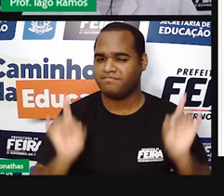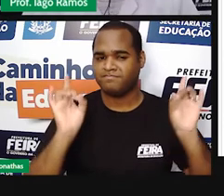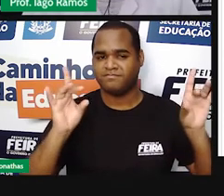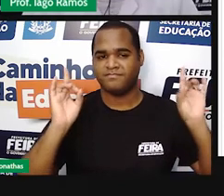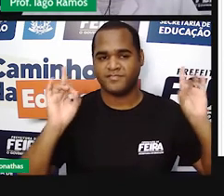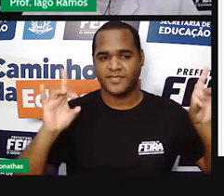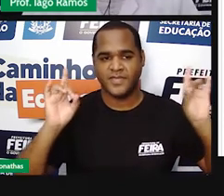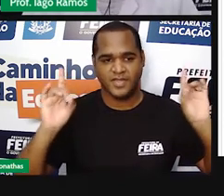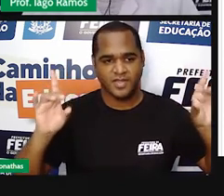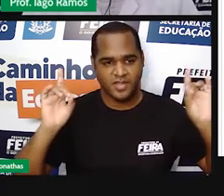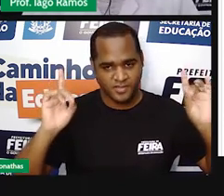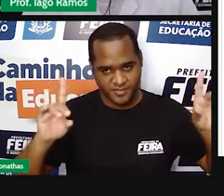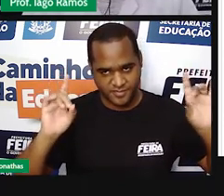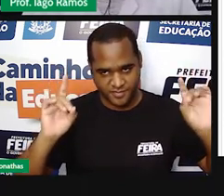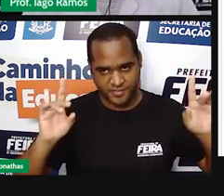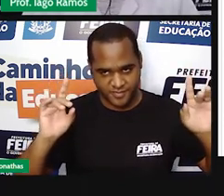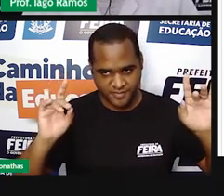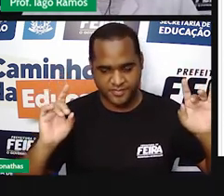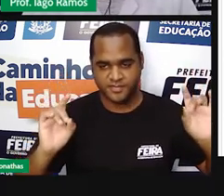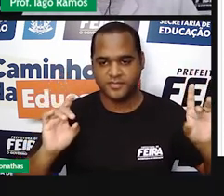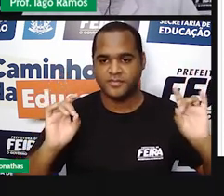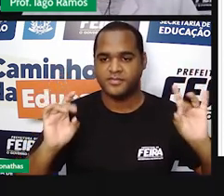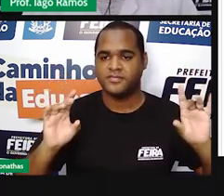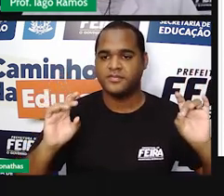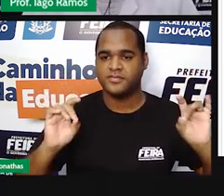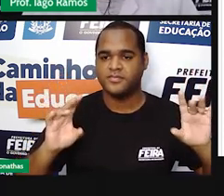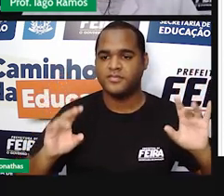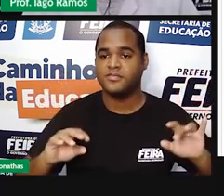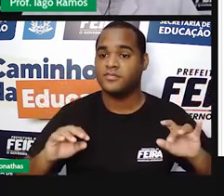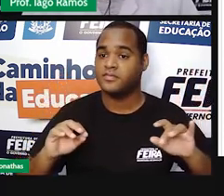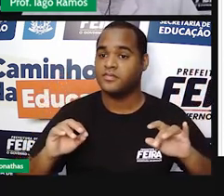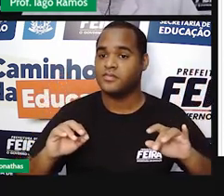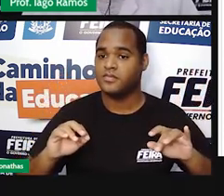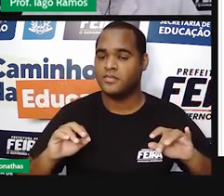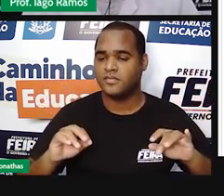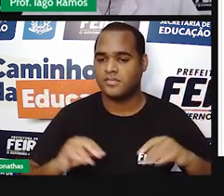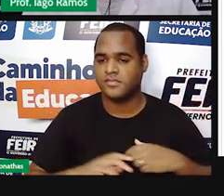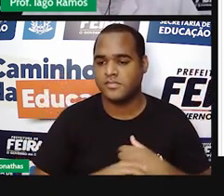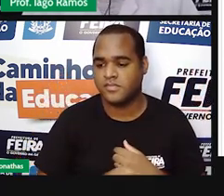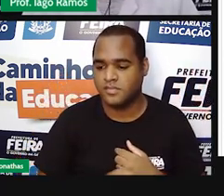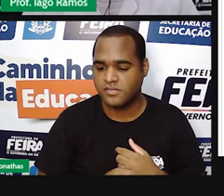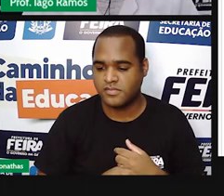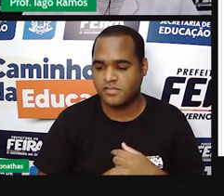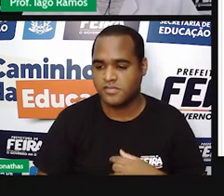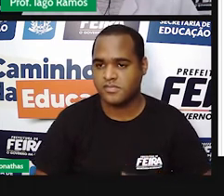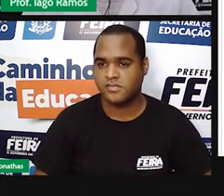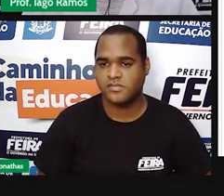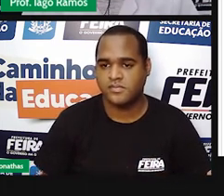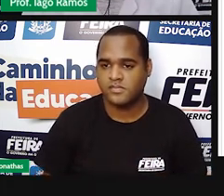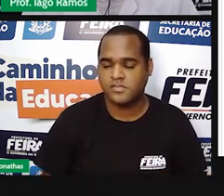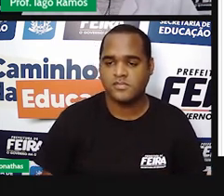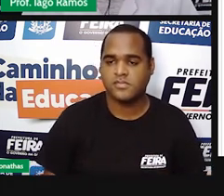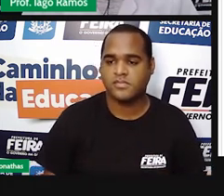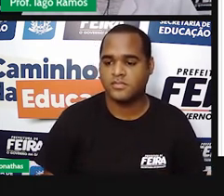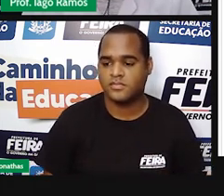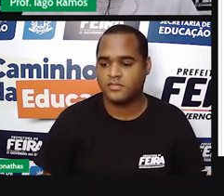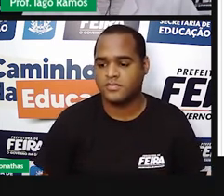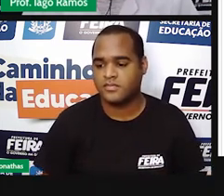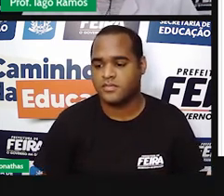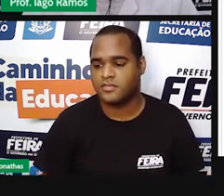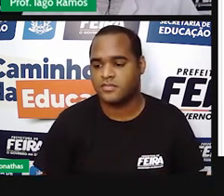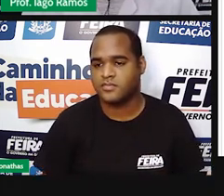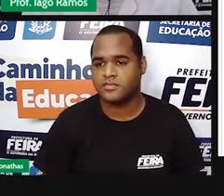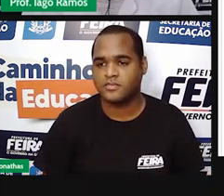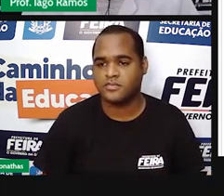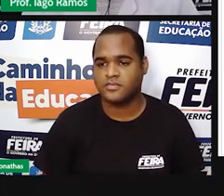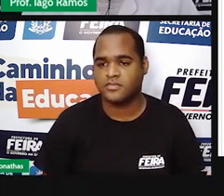bacana, bacana. Vamos puxar só um pouquinho mais para cá para a gente conseguir ver todo o textozinho aqui,